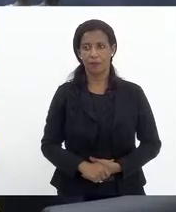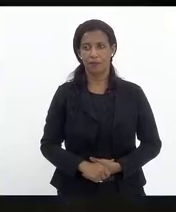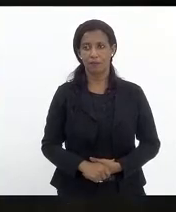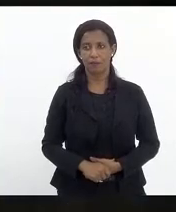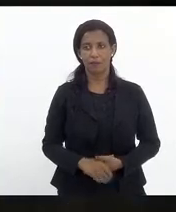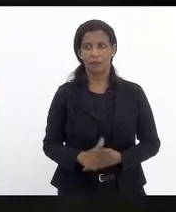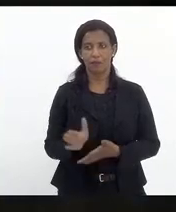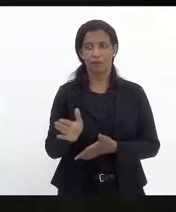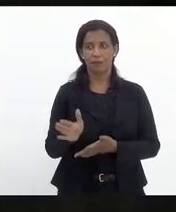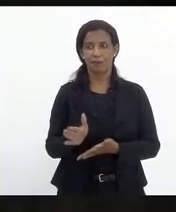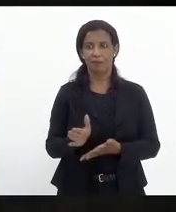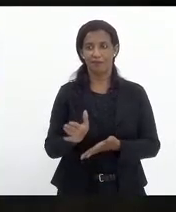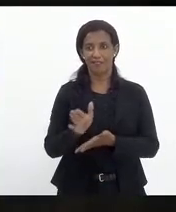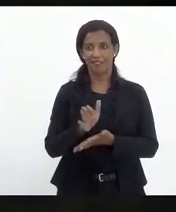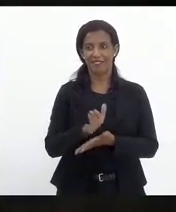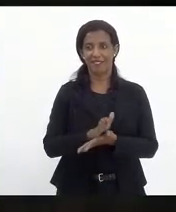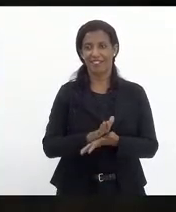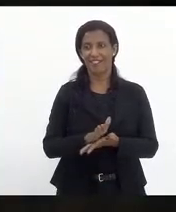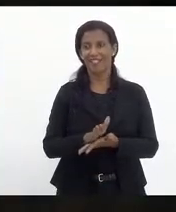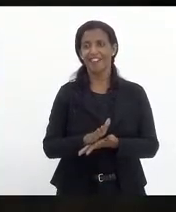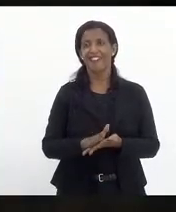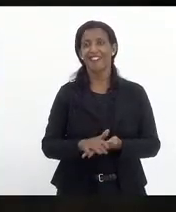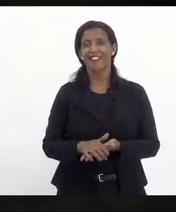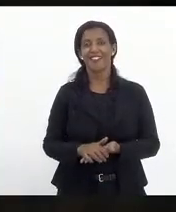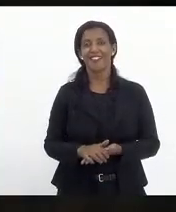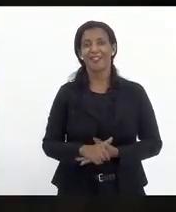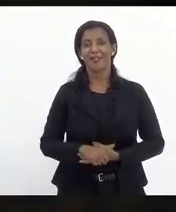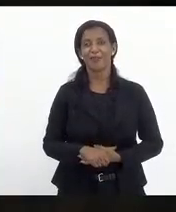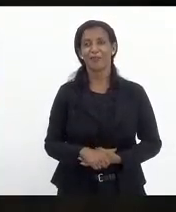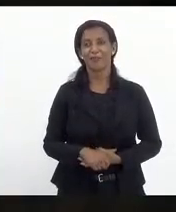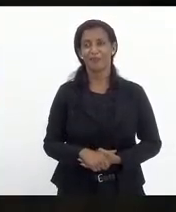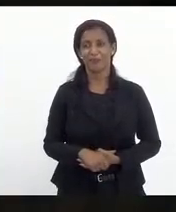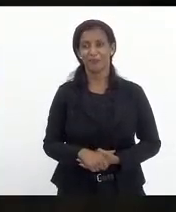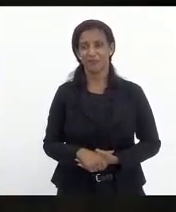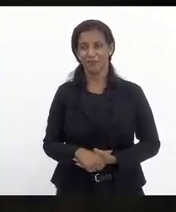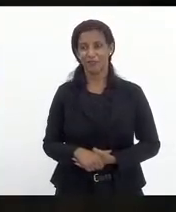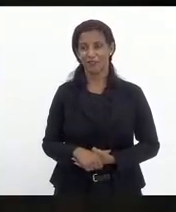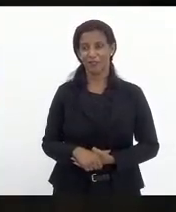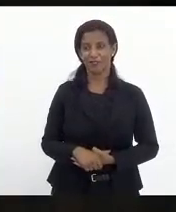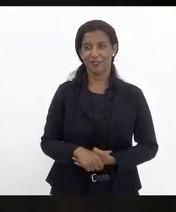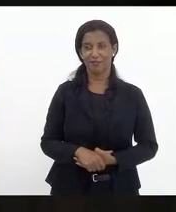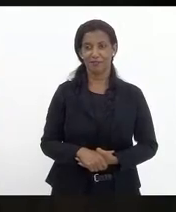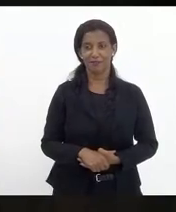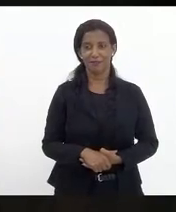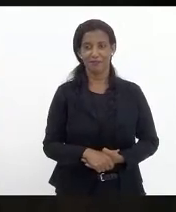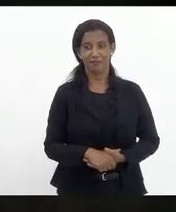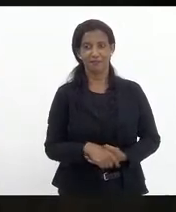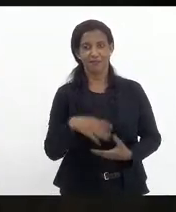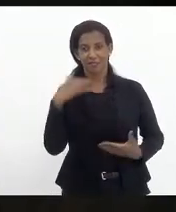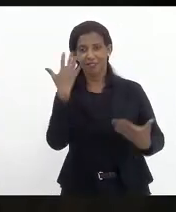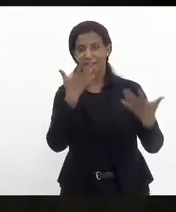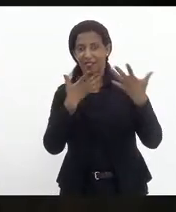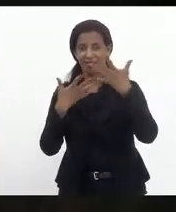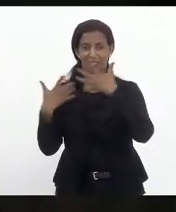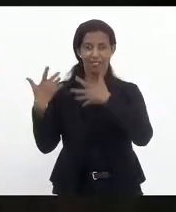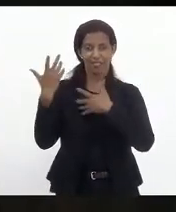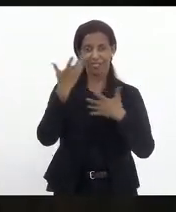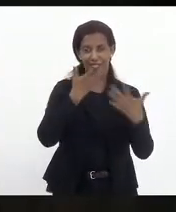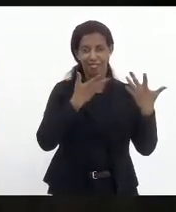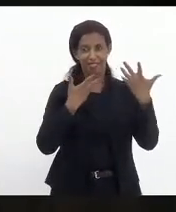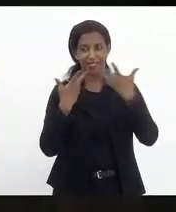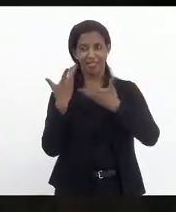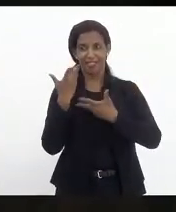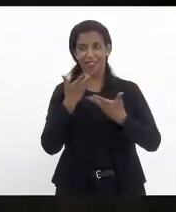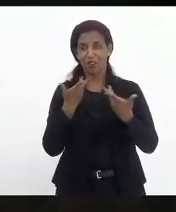Nada mais, nada além de uma ilusão. Veja bem. Orlando Silva, né, Eleomar?